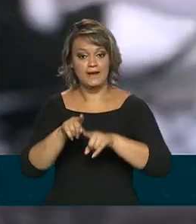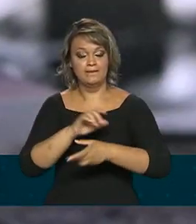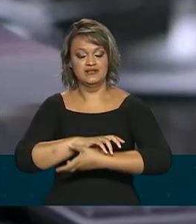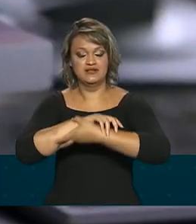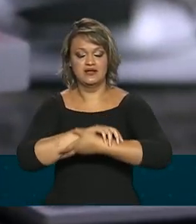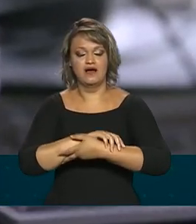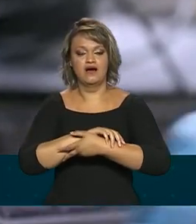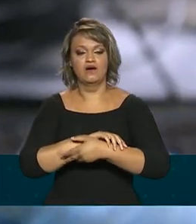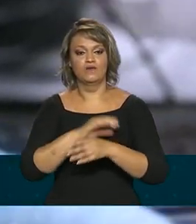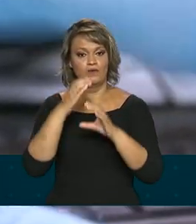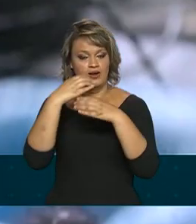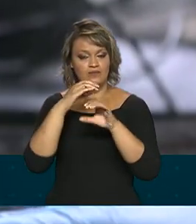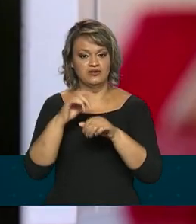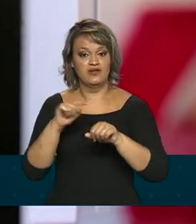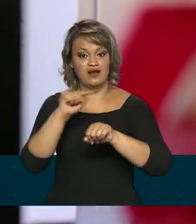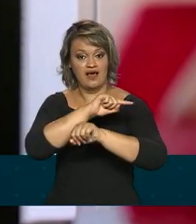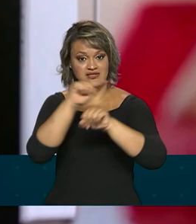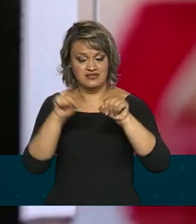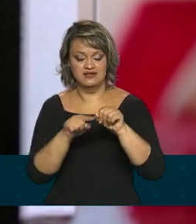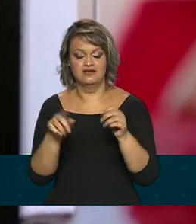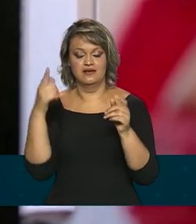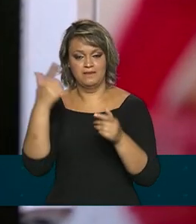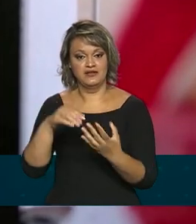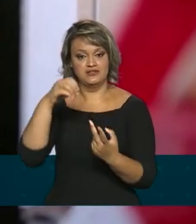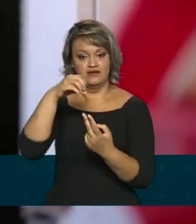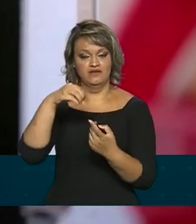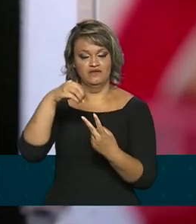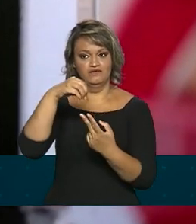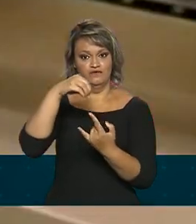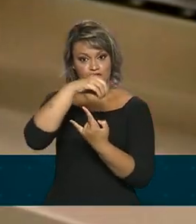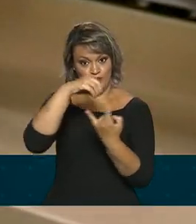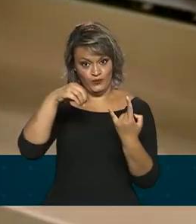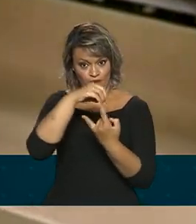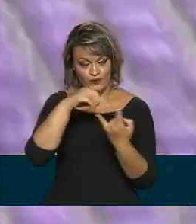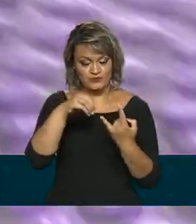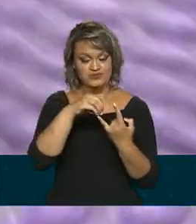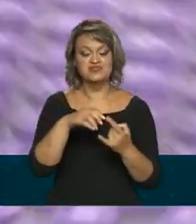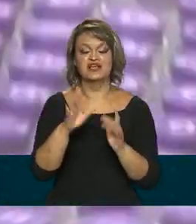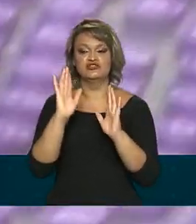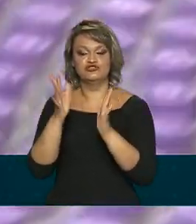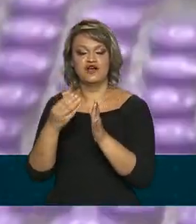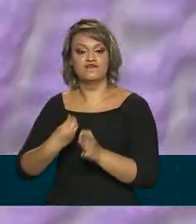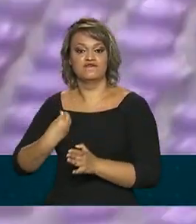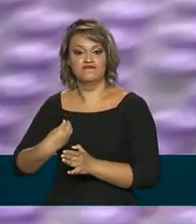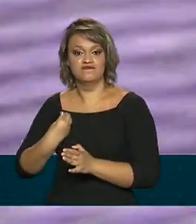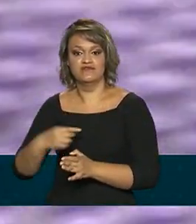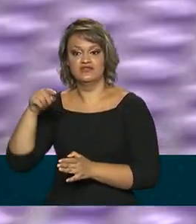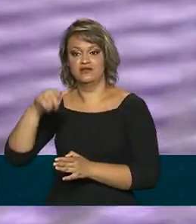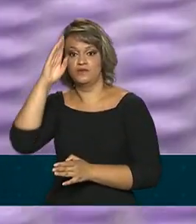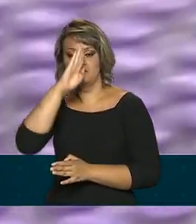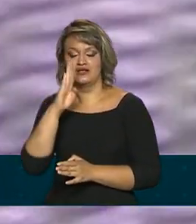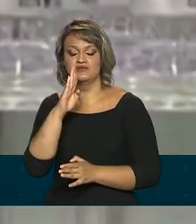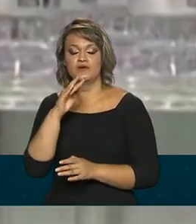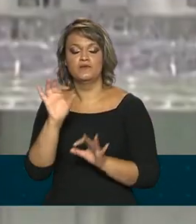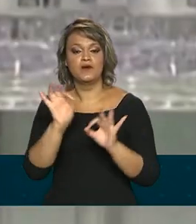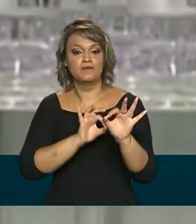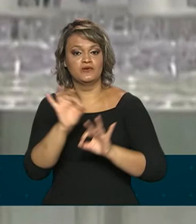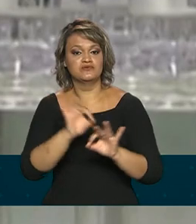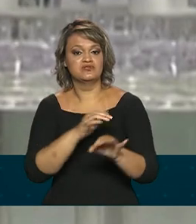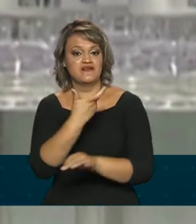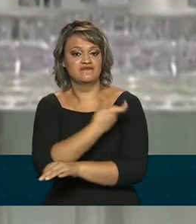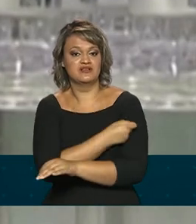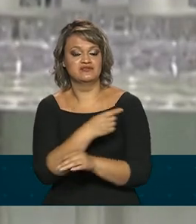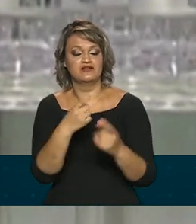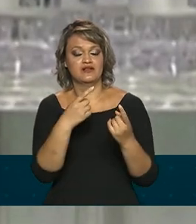AstraZeneca e a Fiocruz, já está presente no país com a vacina contra o coronavírus. A